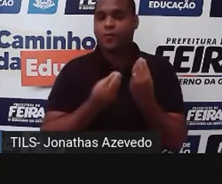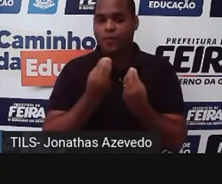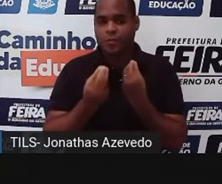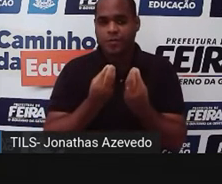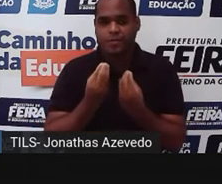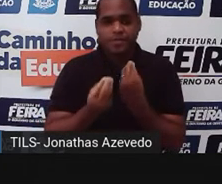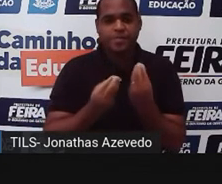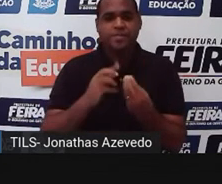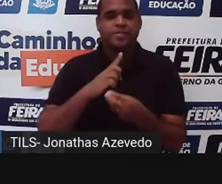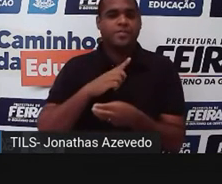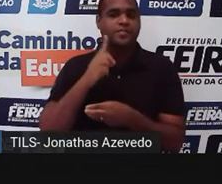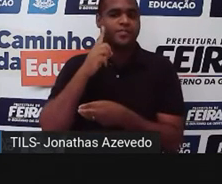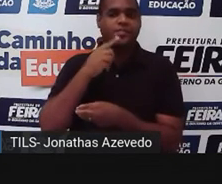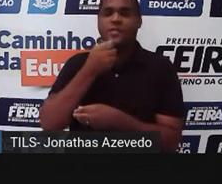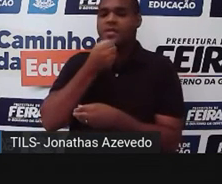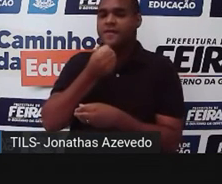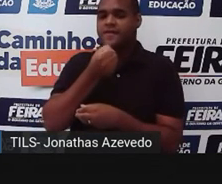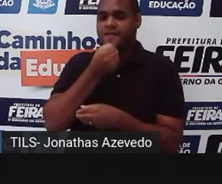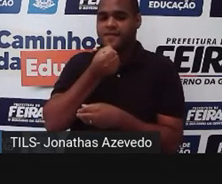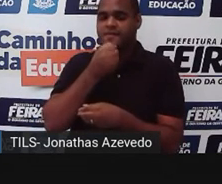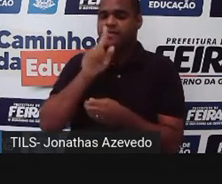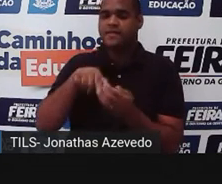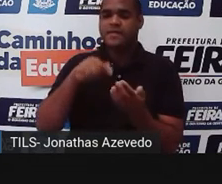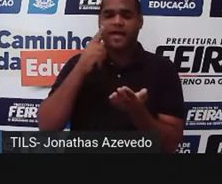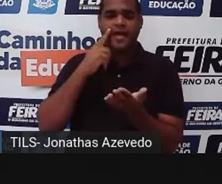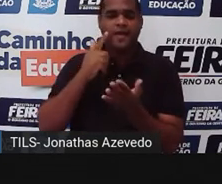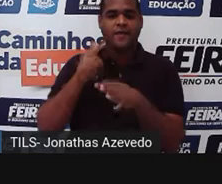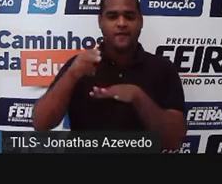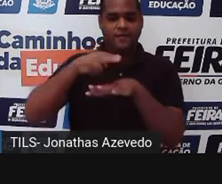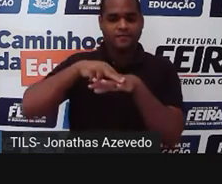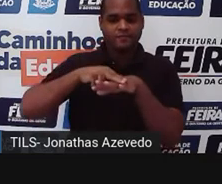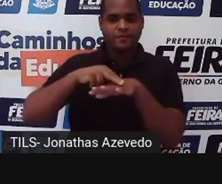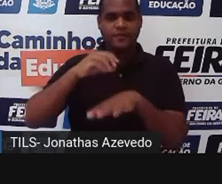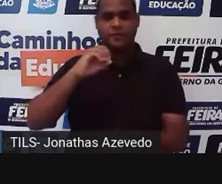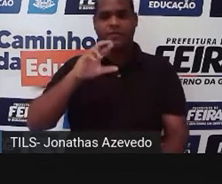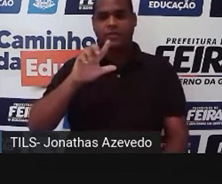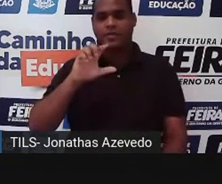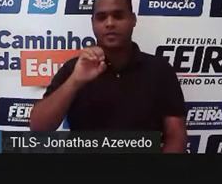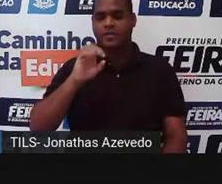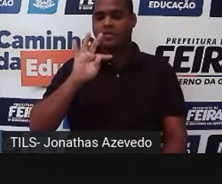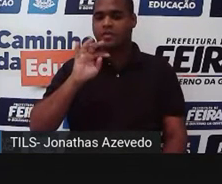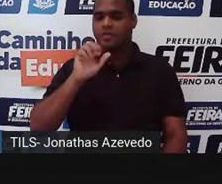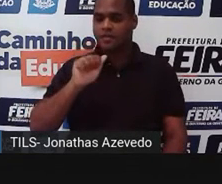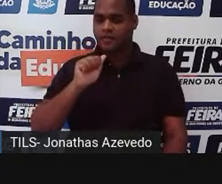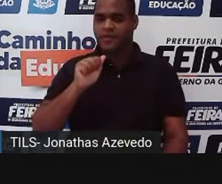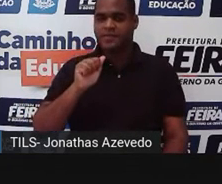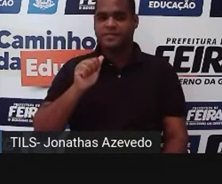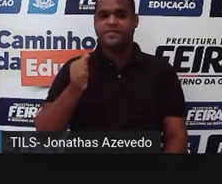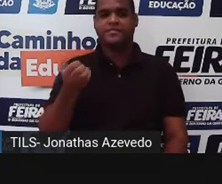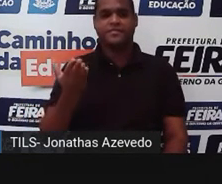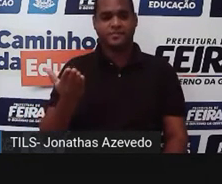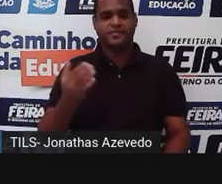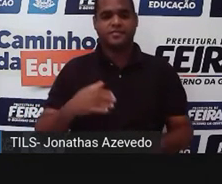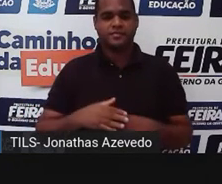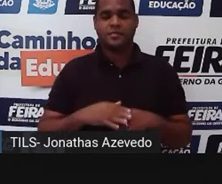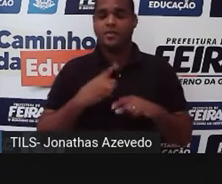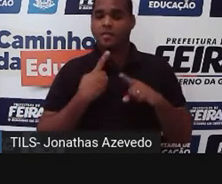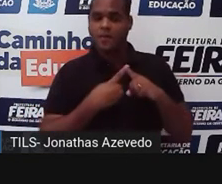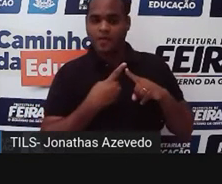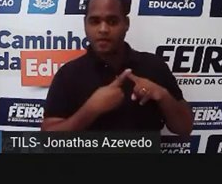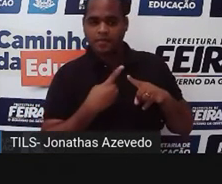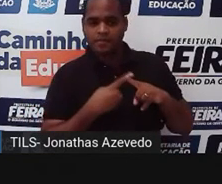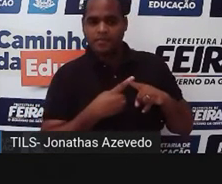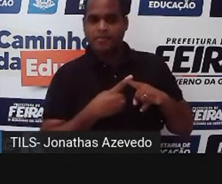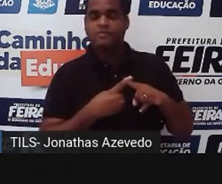Como atriz de uma série em que faz o papel da viúva Carlota Alvarez. E por quê?